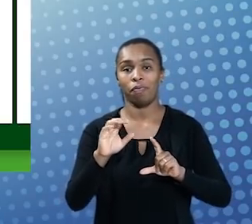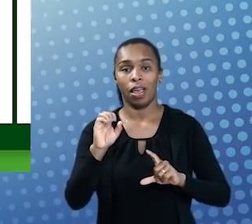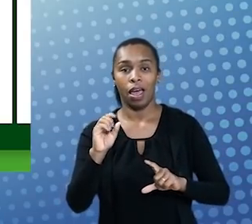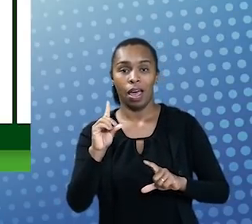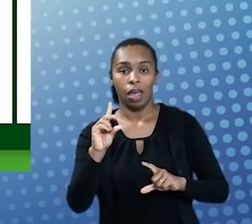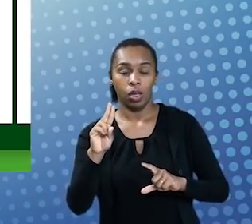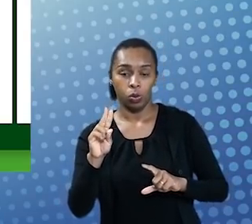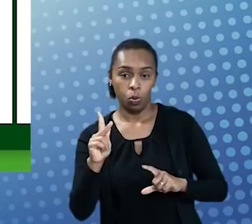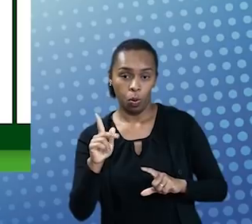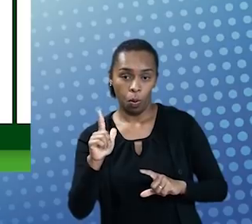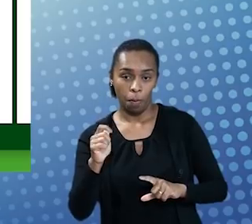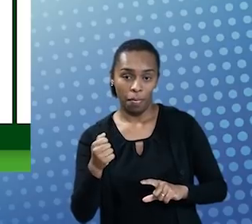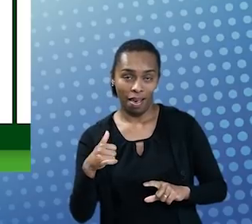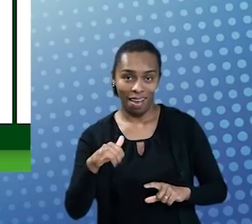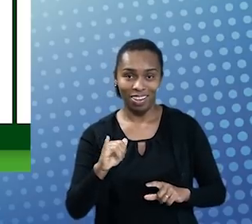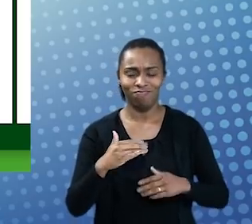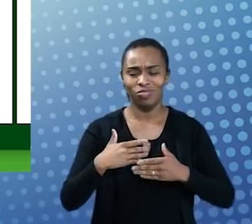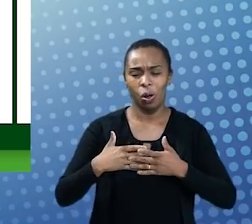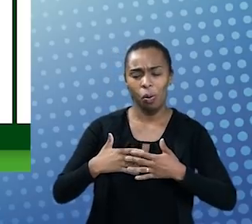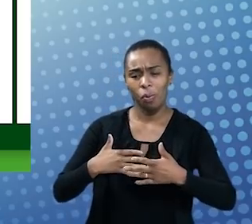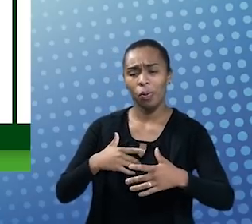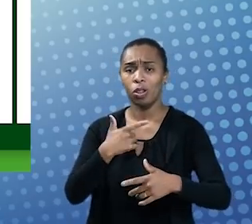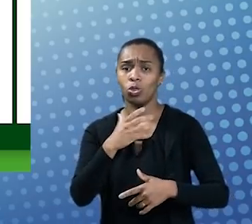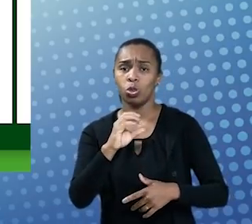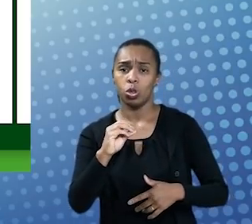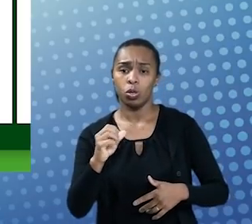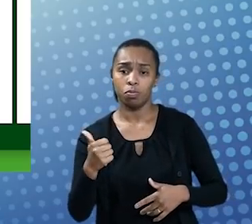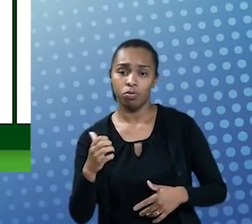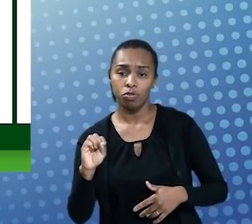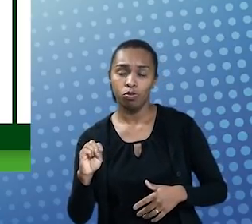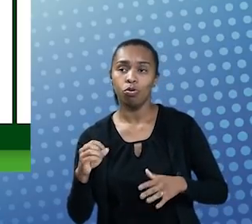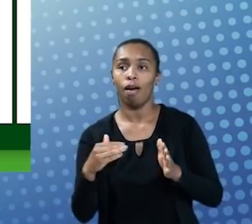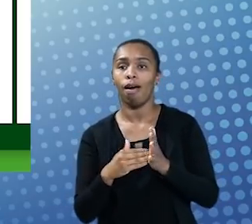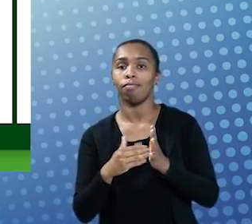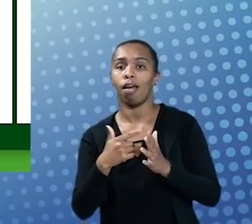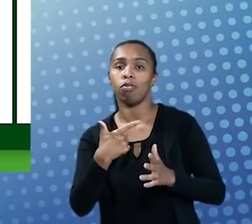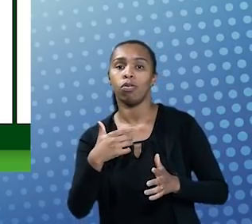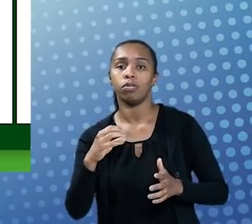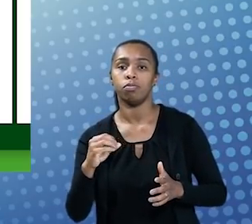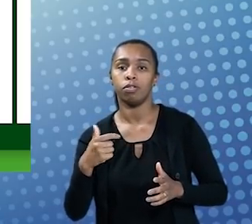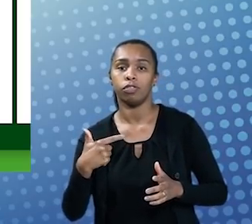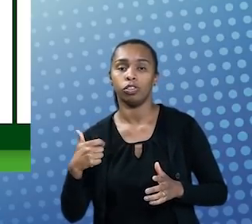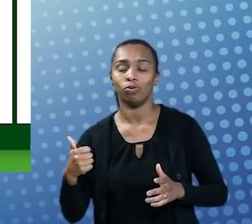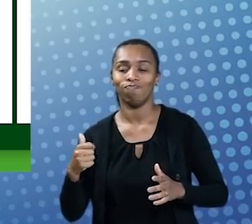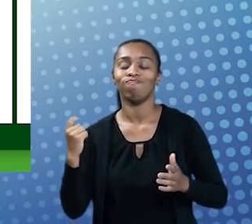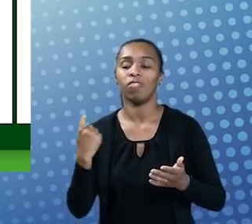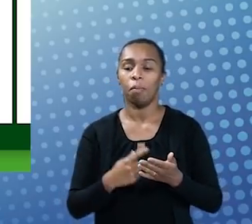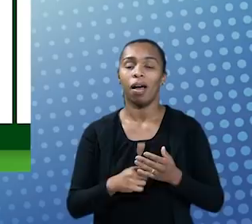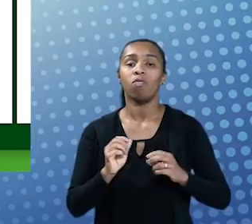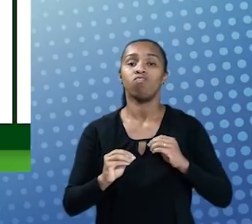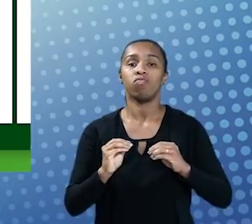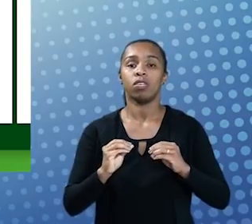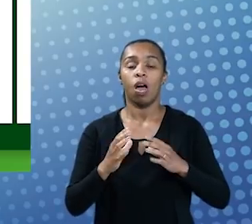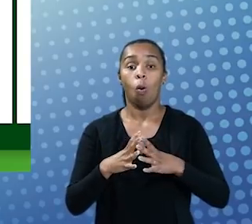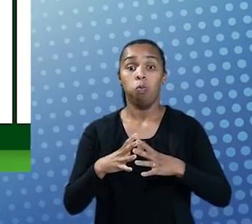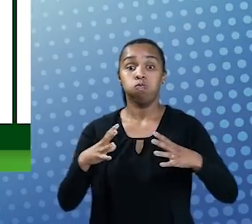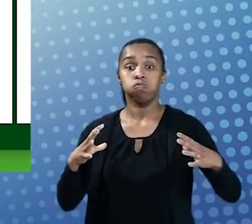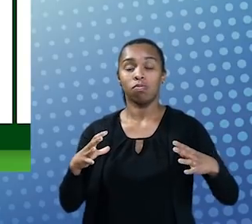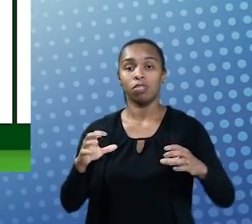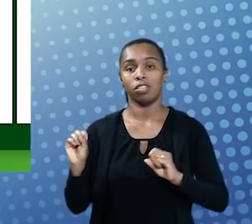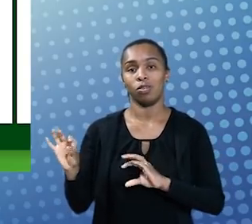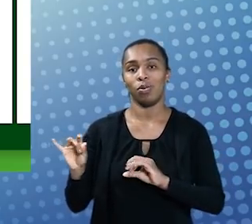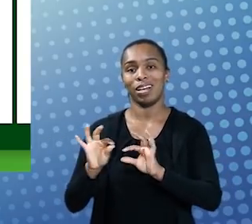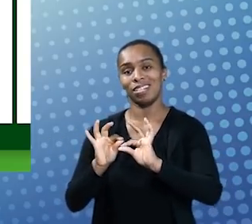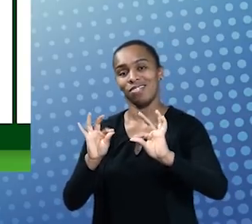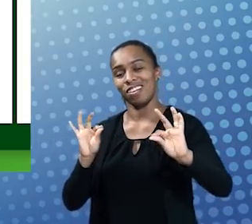todo esse processo, de 2018 a 2021, também é marcado pelo aumento da educação à distância no nosso Brasil.